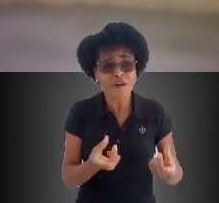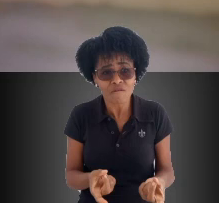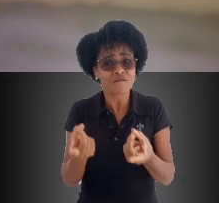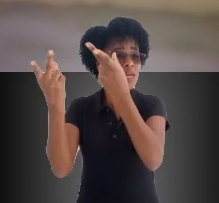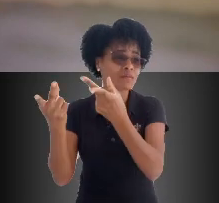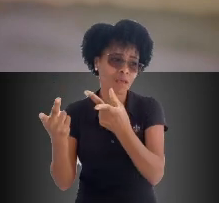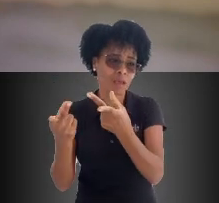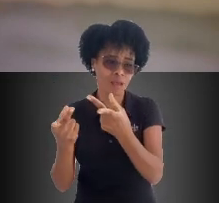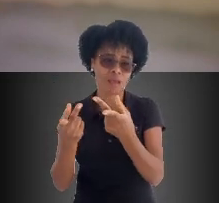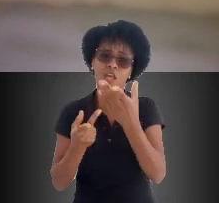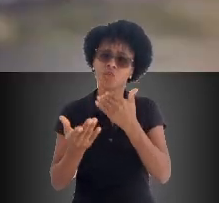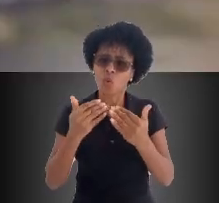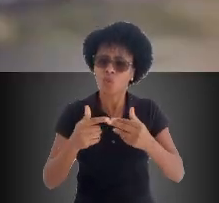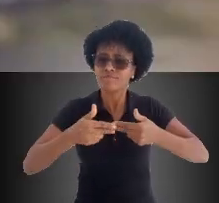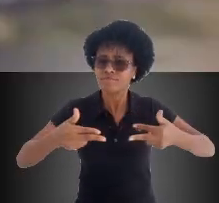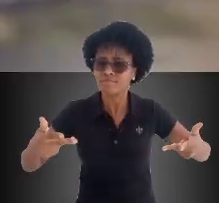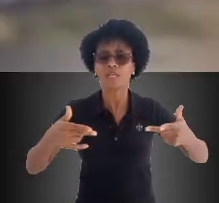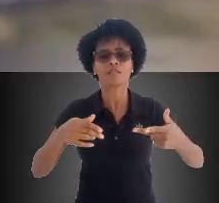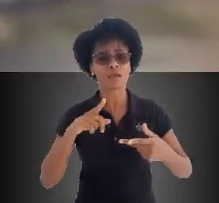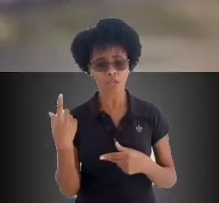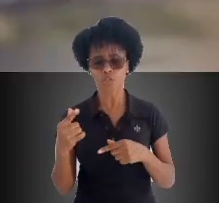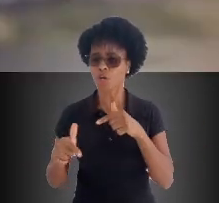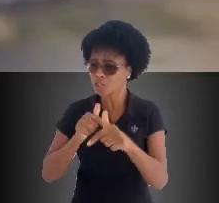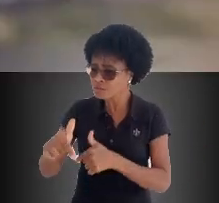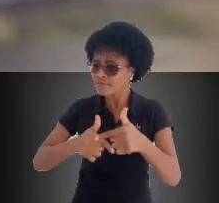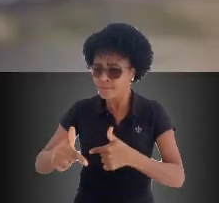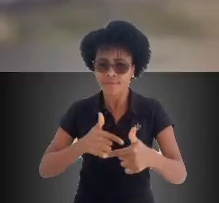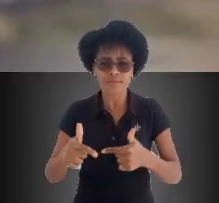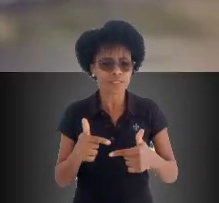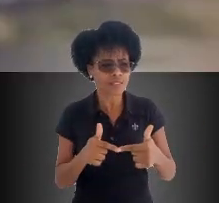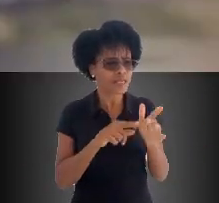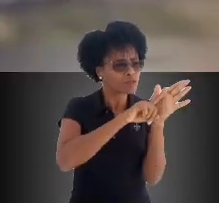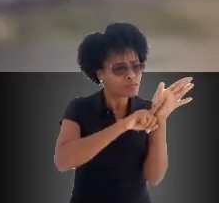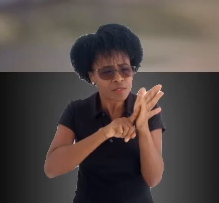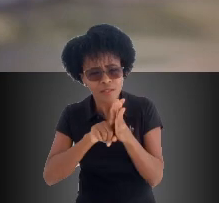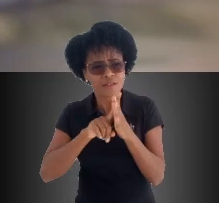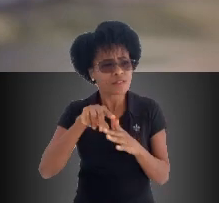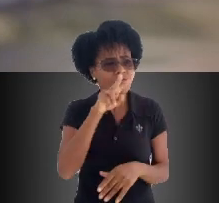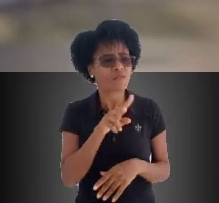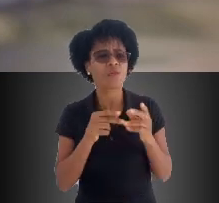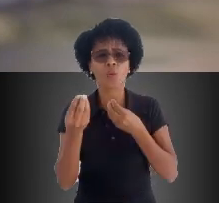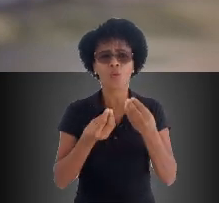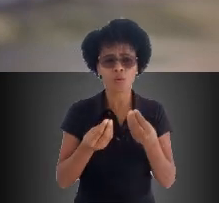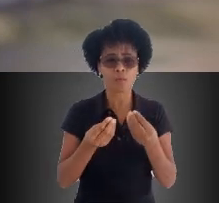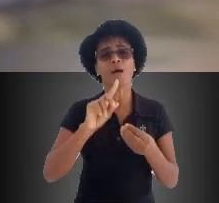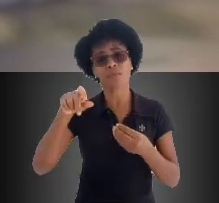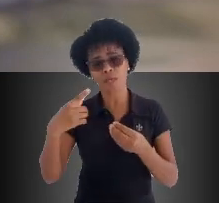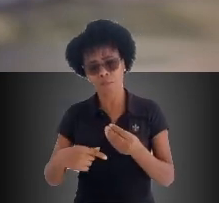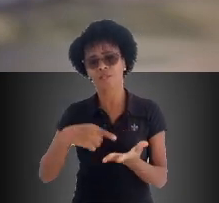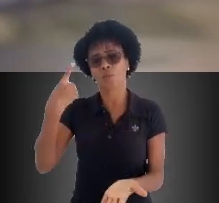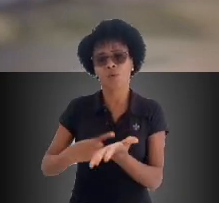fazer a venda desses produtos. Nós fizemos todo esse trabalho e foi mapeado essas famílias e depois montamos o dia da